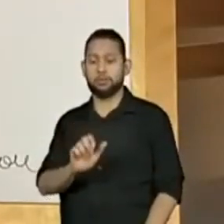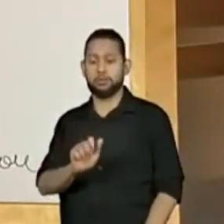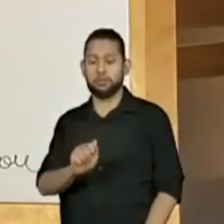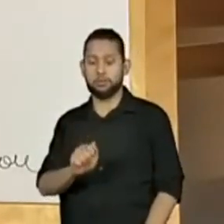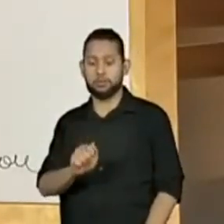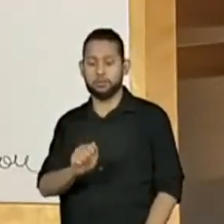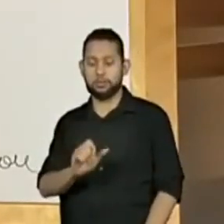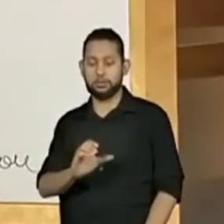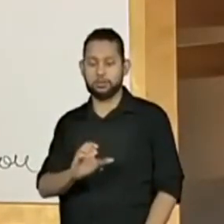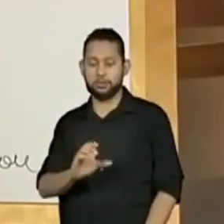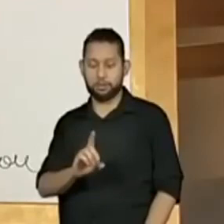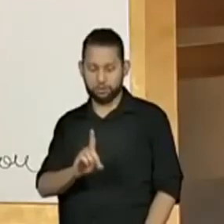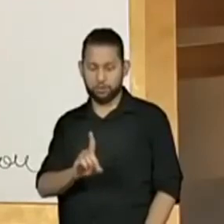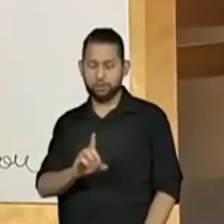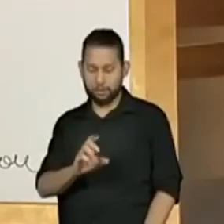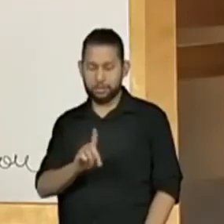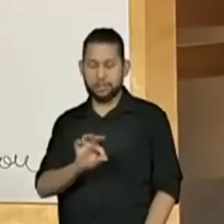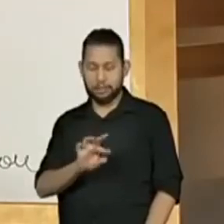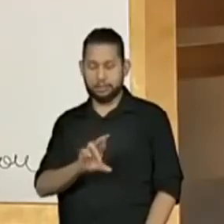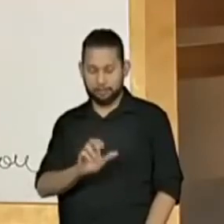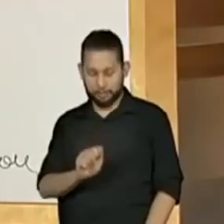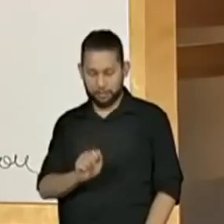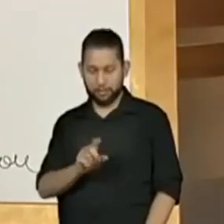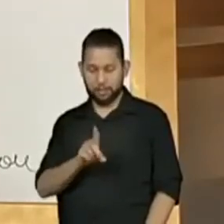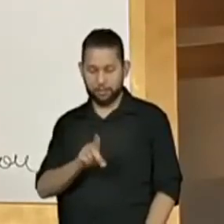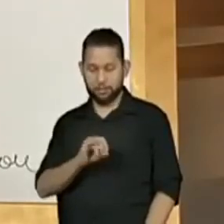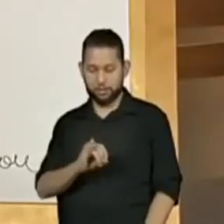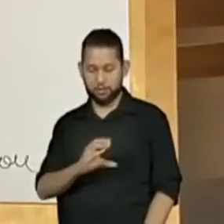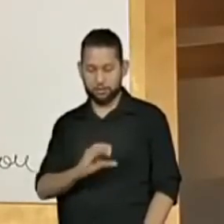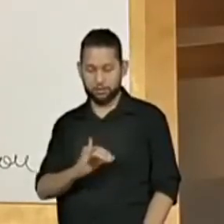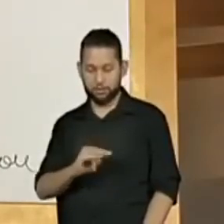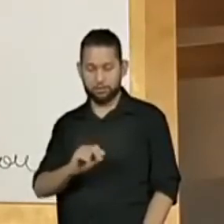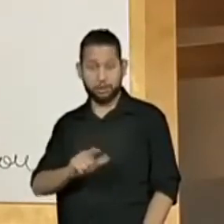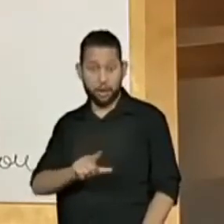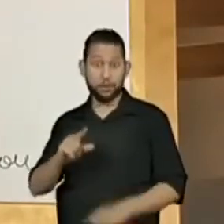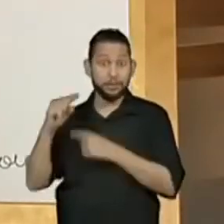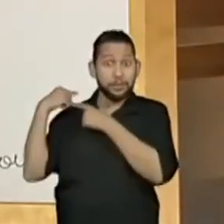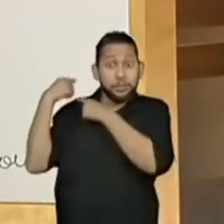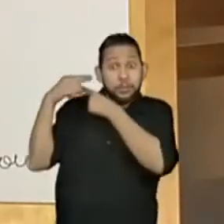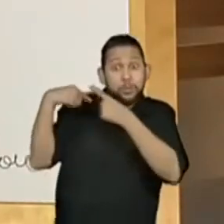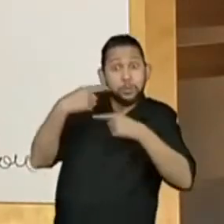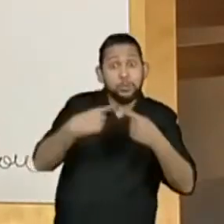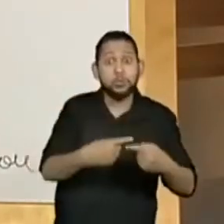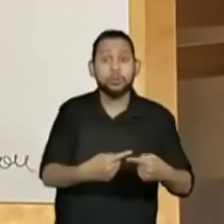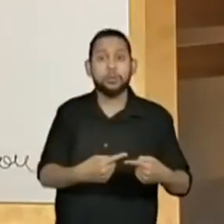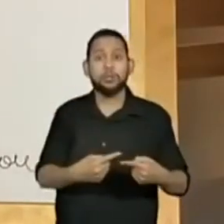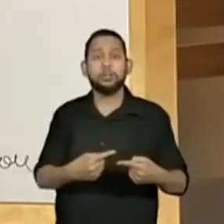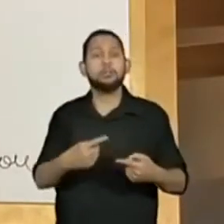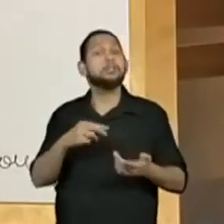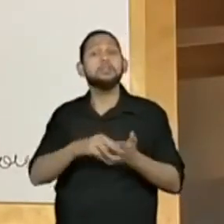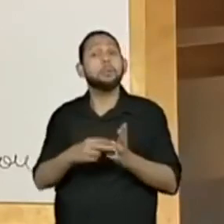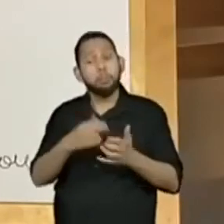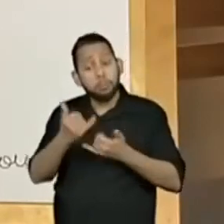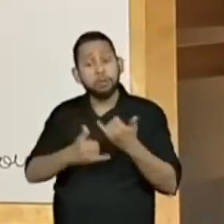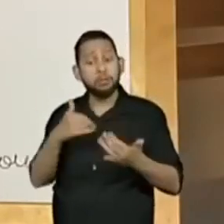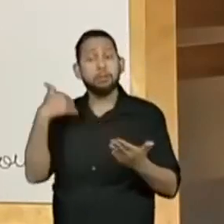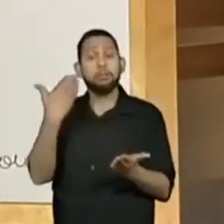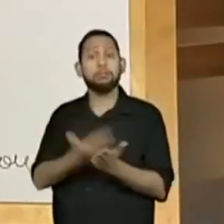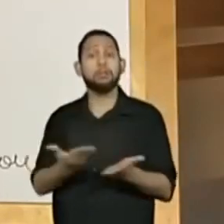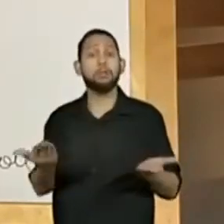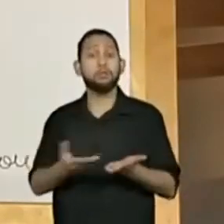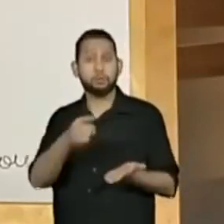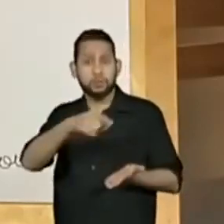estão aí há muito tempo e podem ter certeza, vão permanecer por muito tempo que vocês não vão deixar elas caírem no